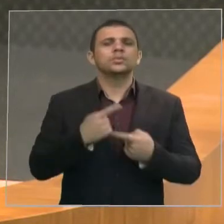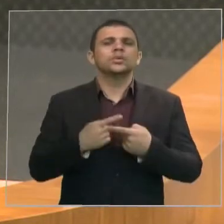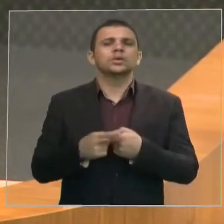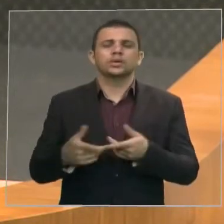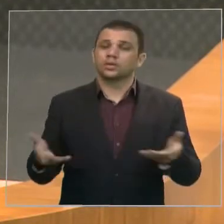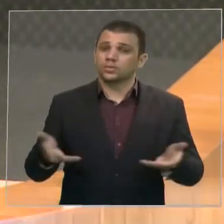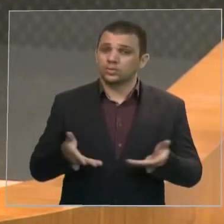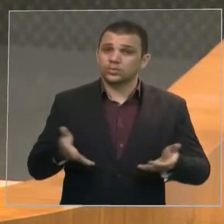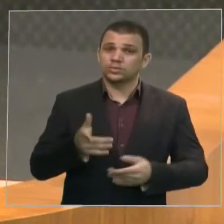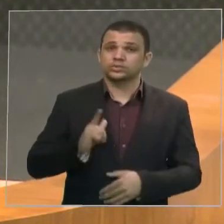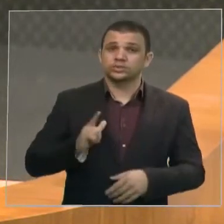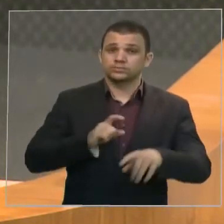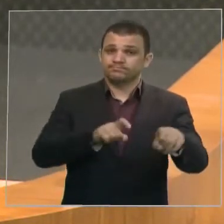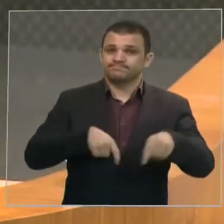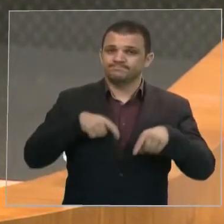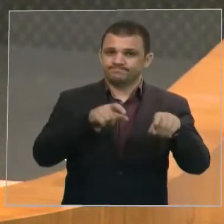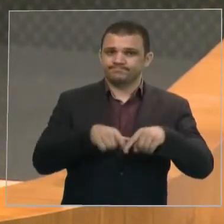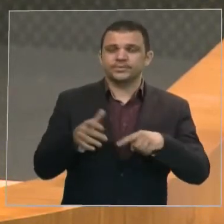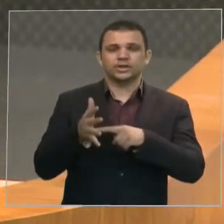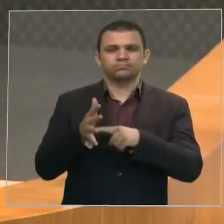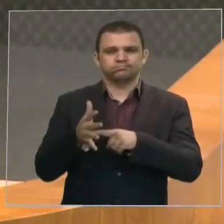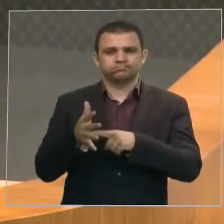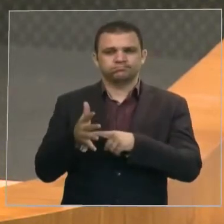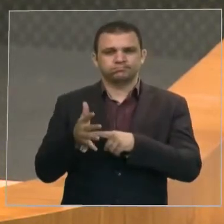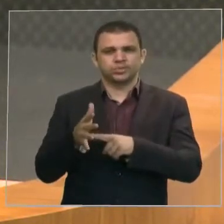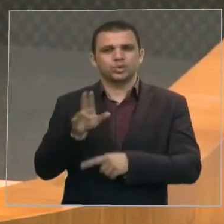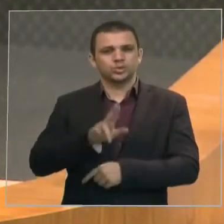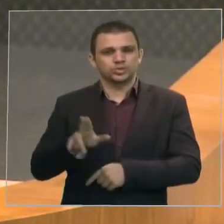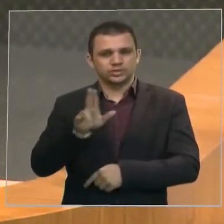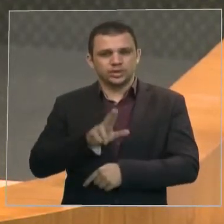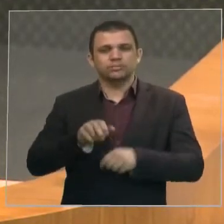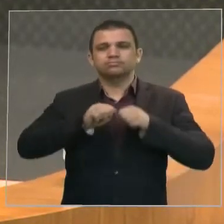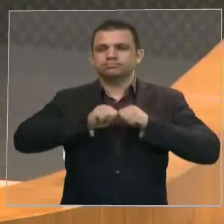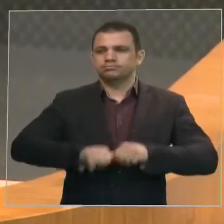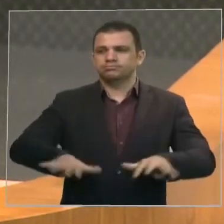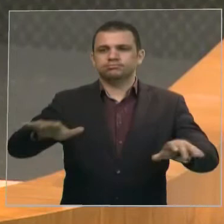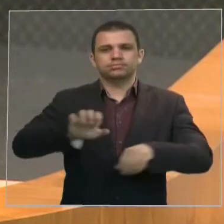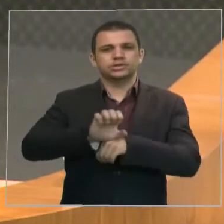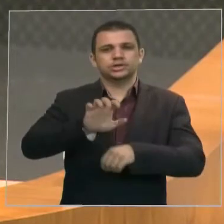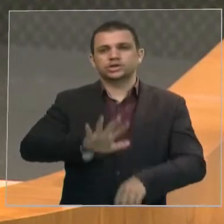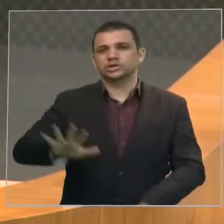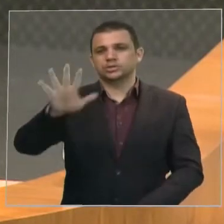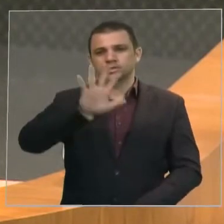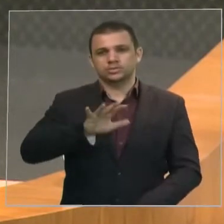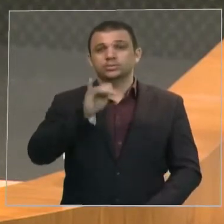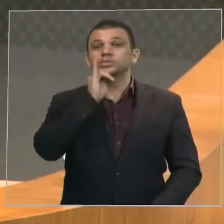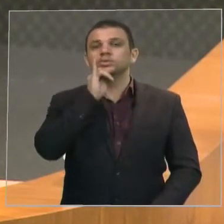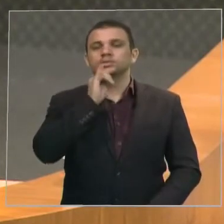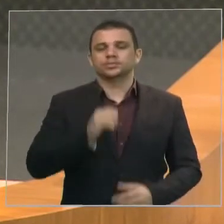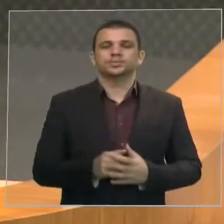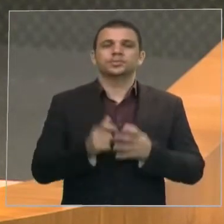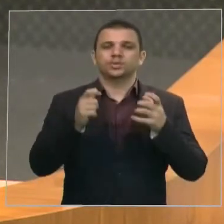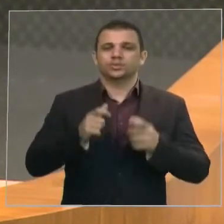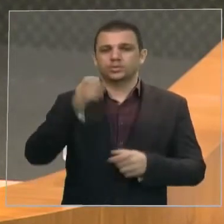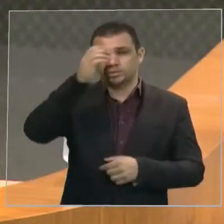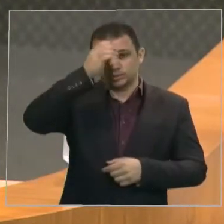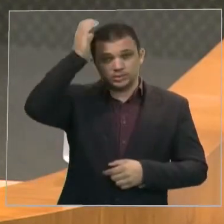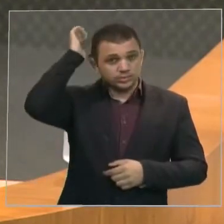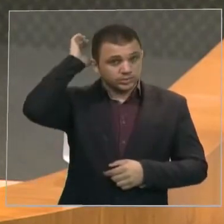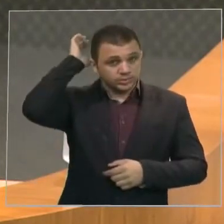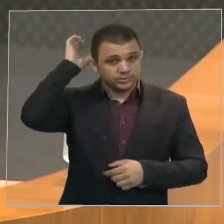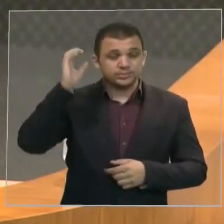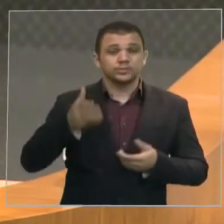mecanizada, ela expande-se para todo o estado. A título de exemplo de Chapadinha, da região de Chapadinha, que hoje